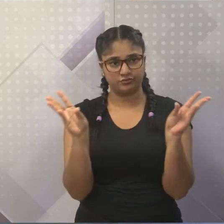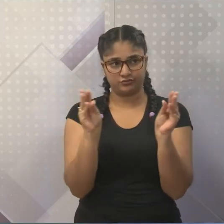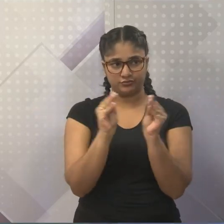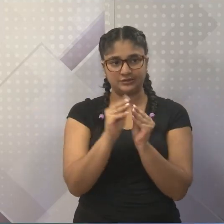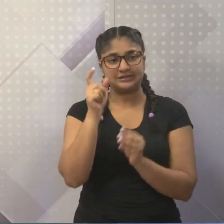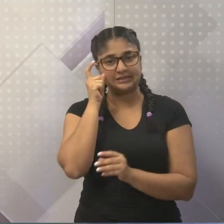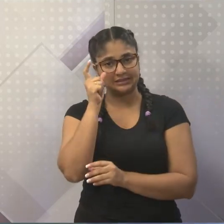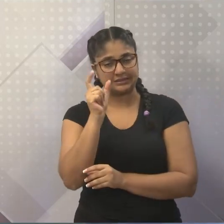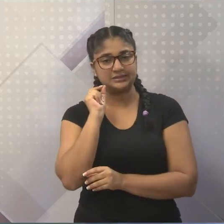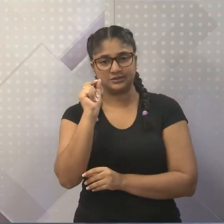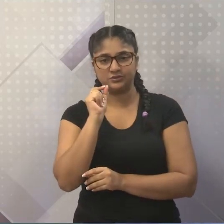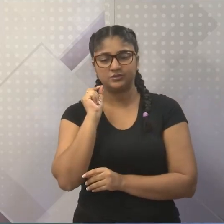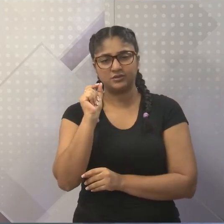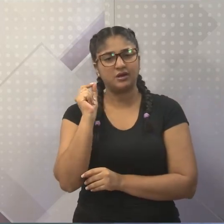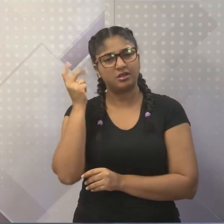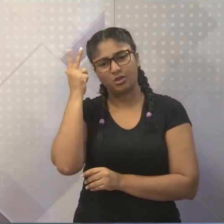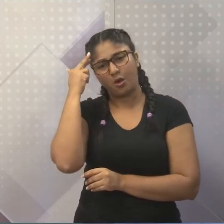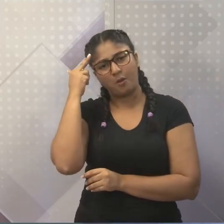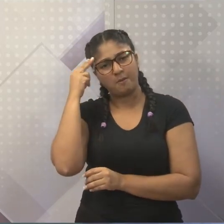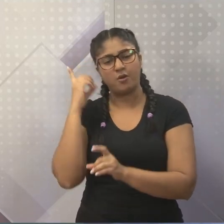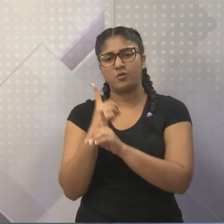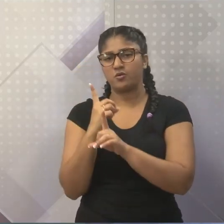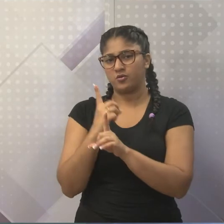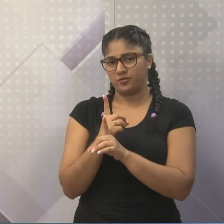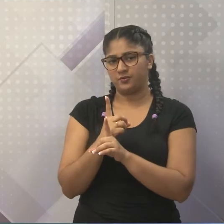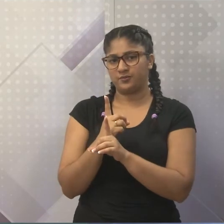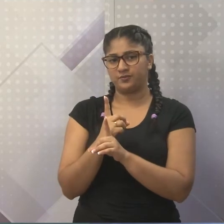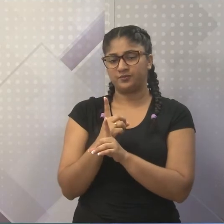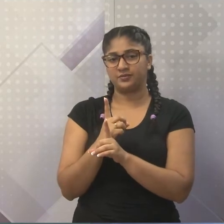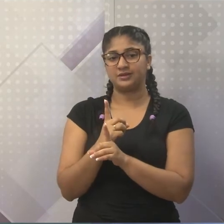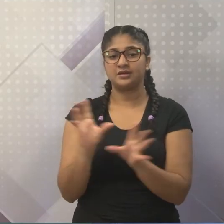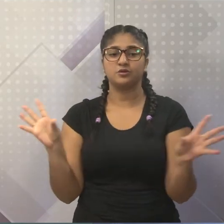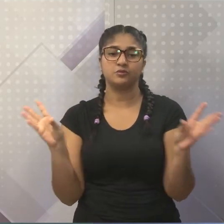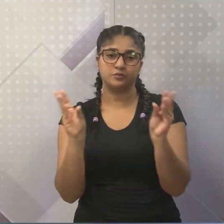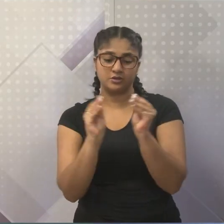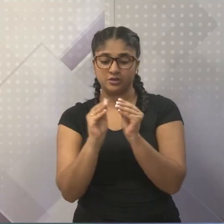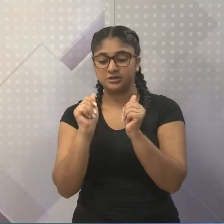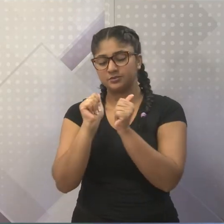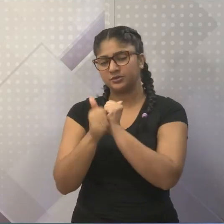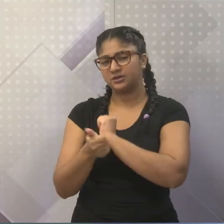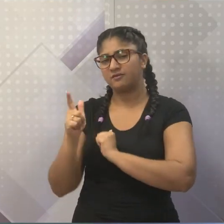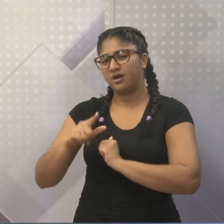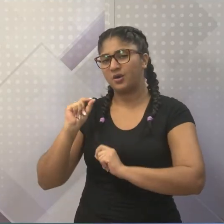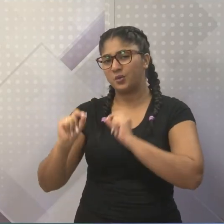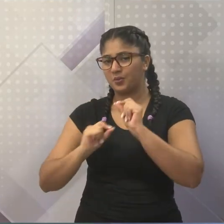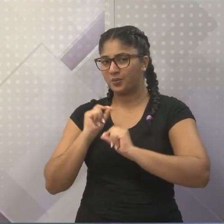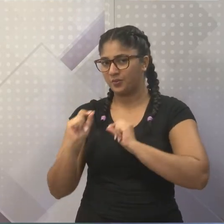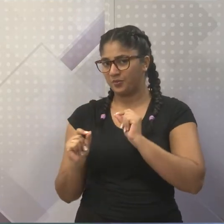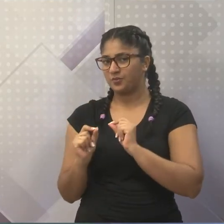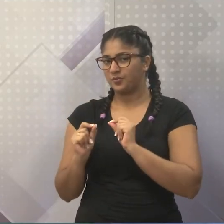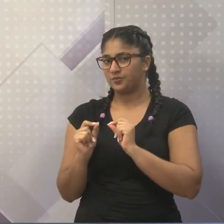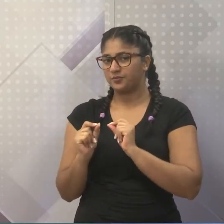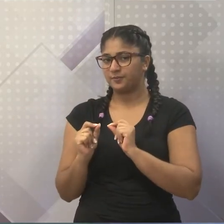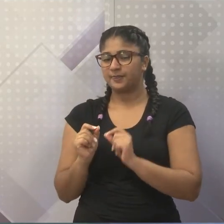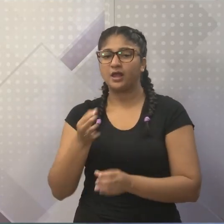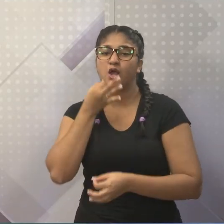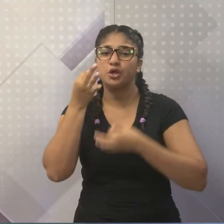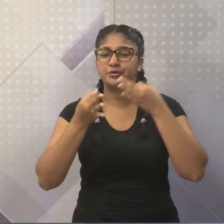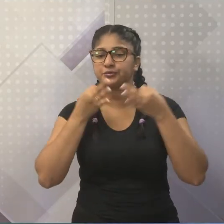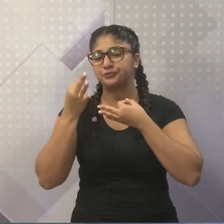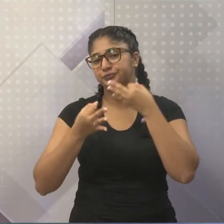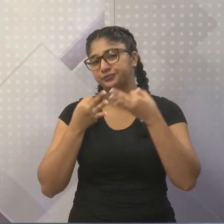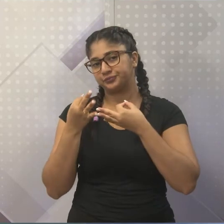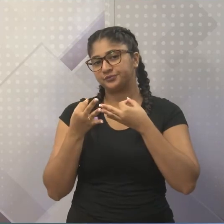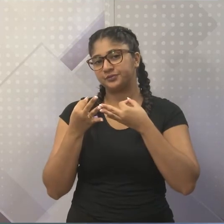interessante. E muito comum hoje em dia. Nós temos a resenha que ela pode ser esportiva. E o é a resenha esportiva? É a resenha opinativa.